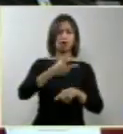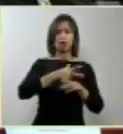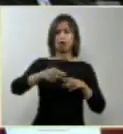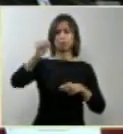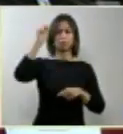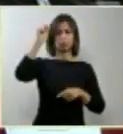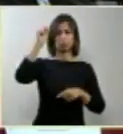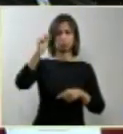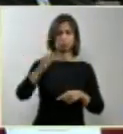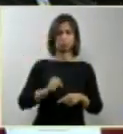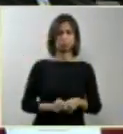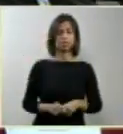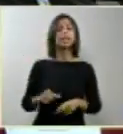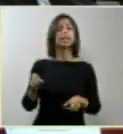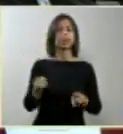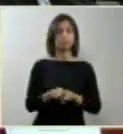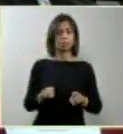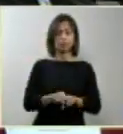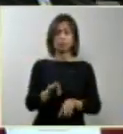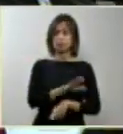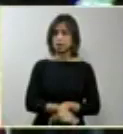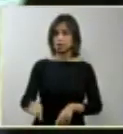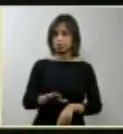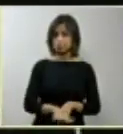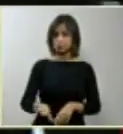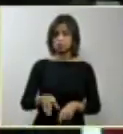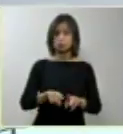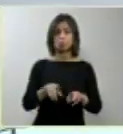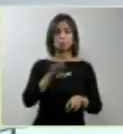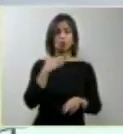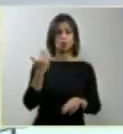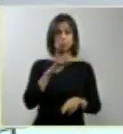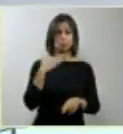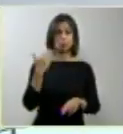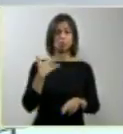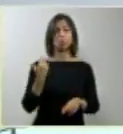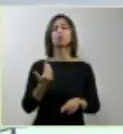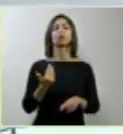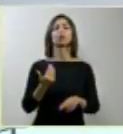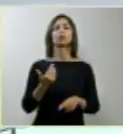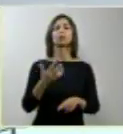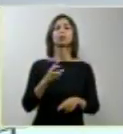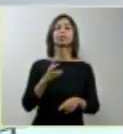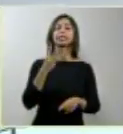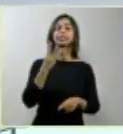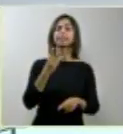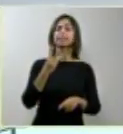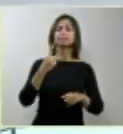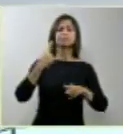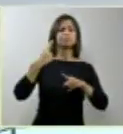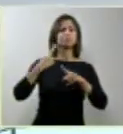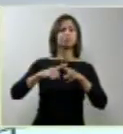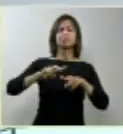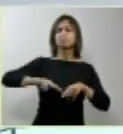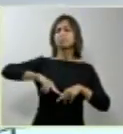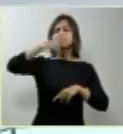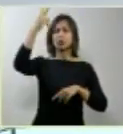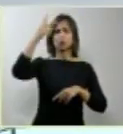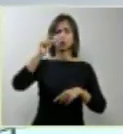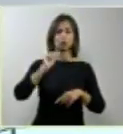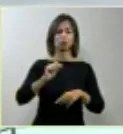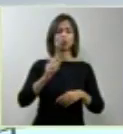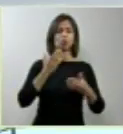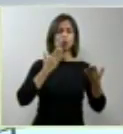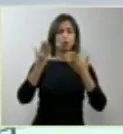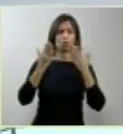temos uma mortalidade infantil que mede o cuidado que se tem com as nossas crianças, três vezes maior do que a mortalidade infantil